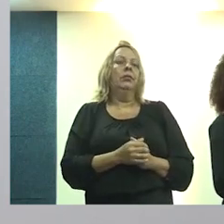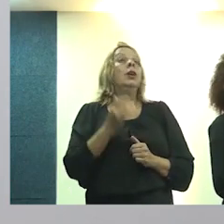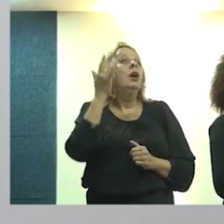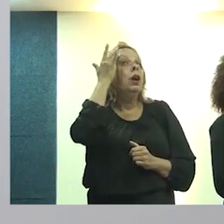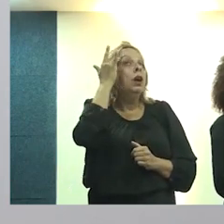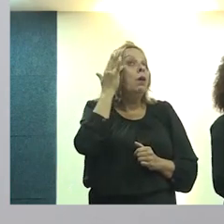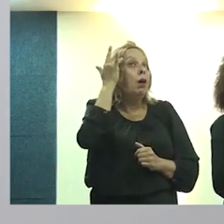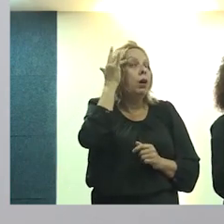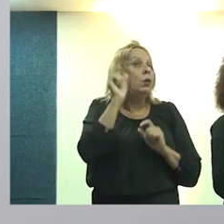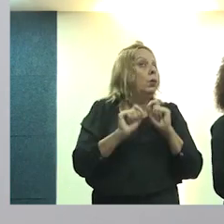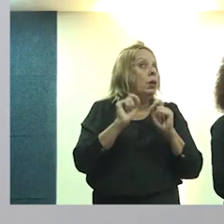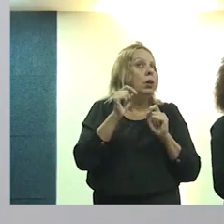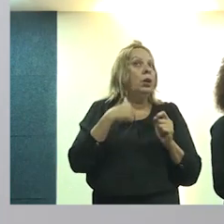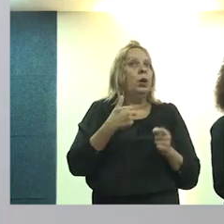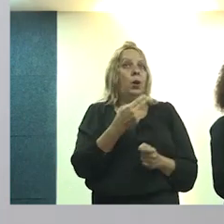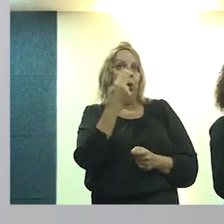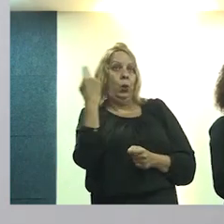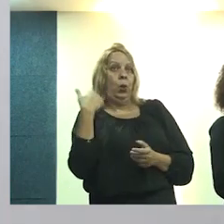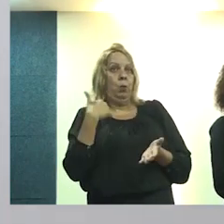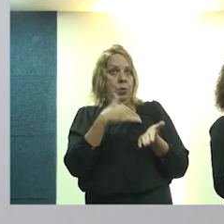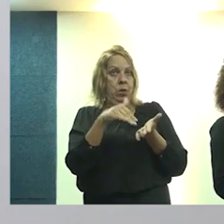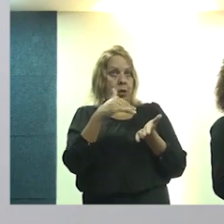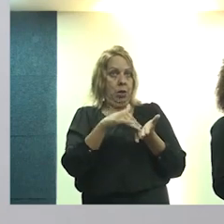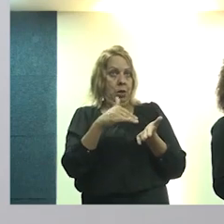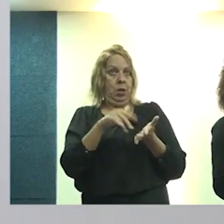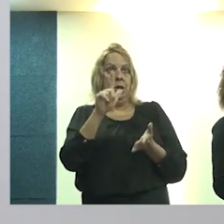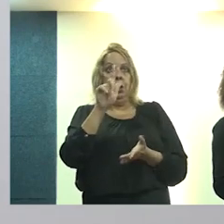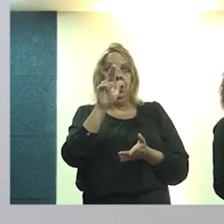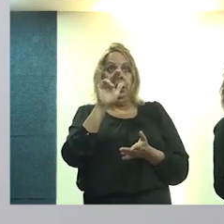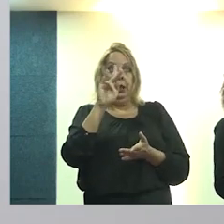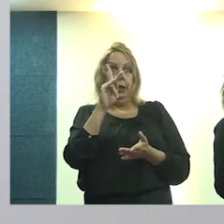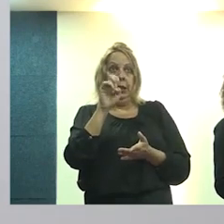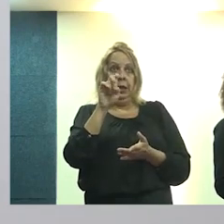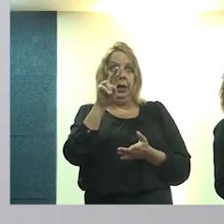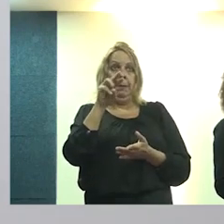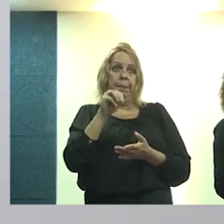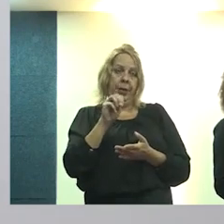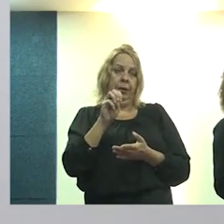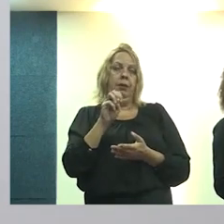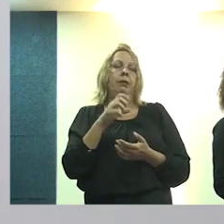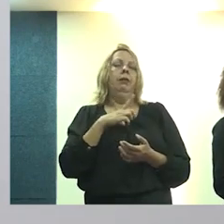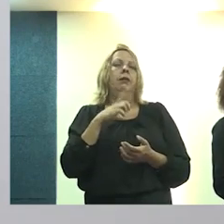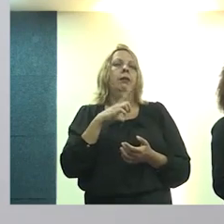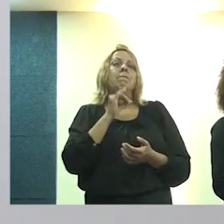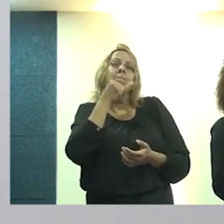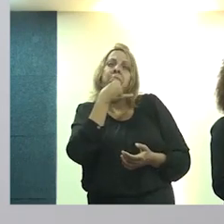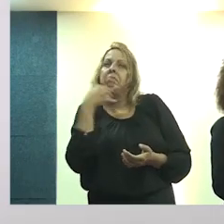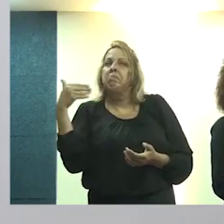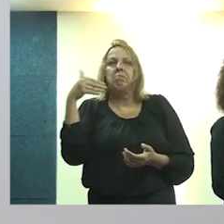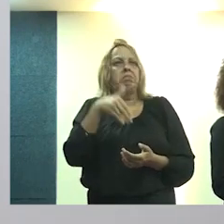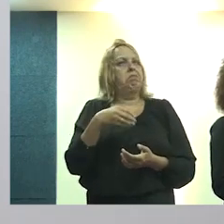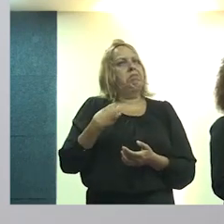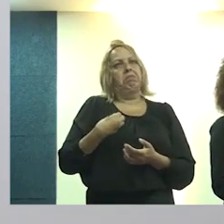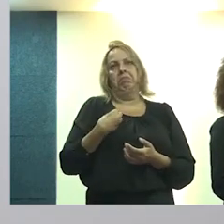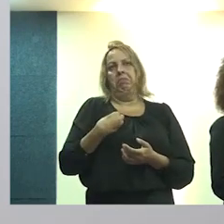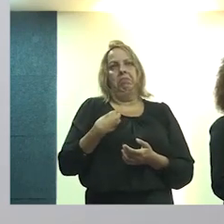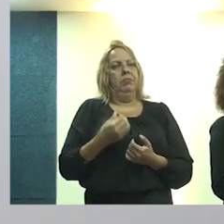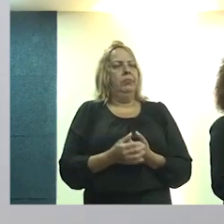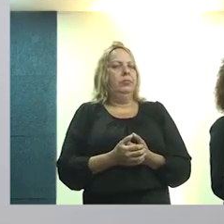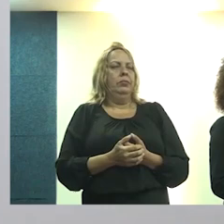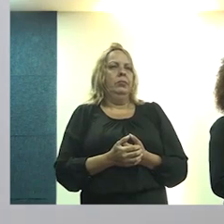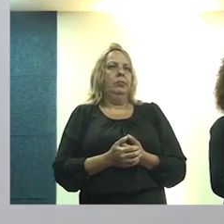que, em nome do Secretário Nacional de Periferias, Guilherme Simões, que, infelizmente, não pôde estar aqui,